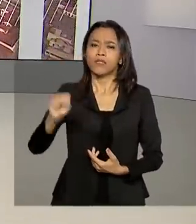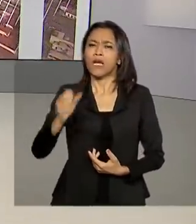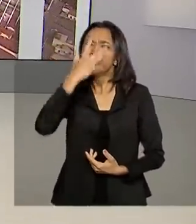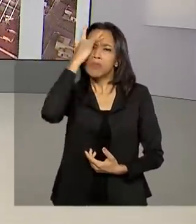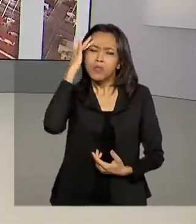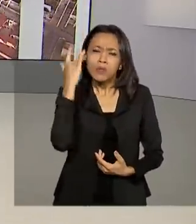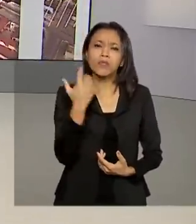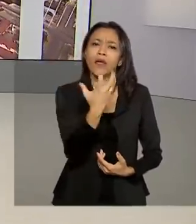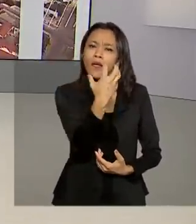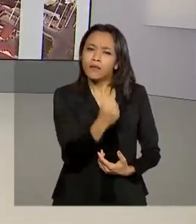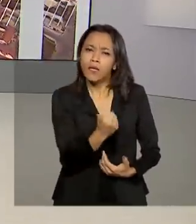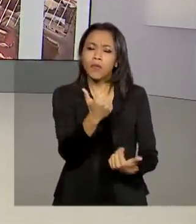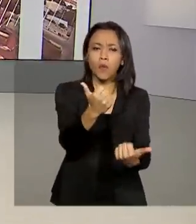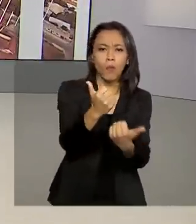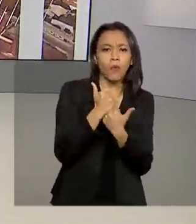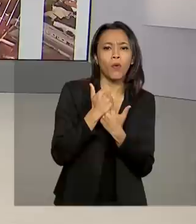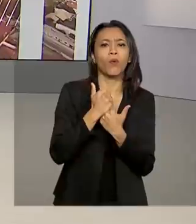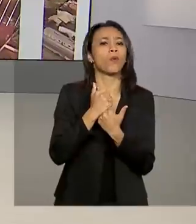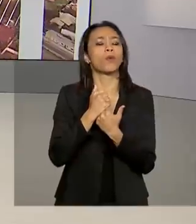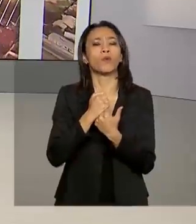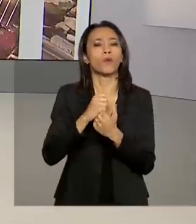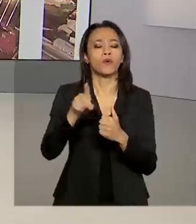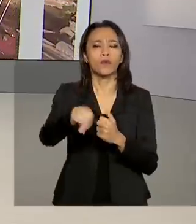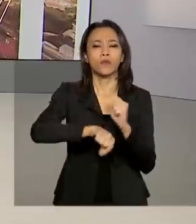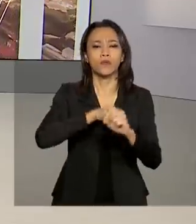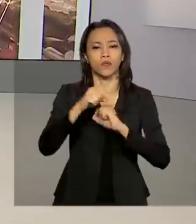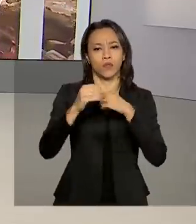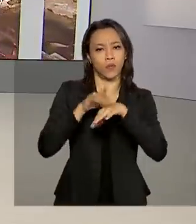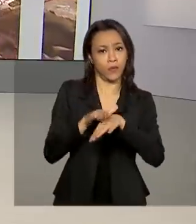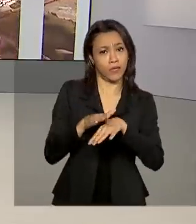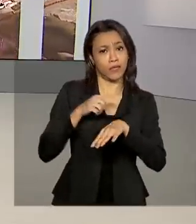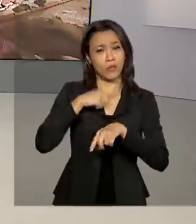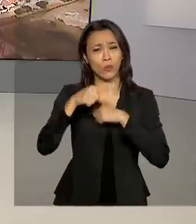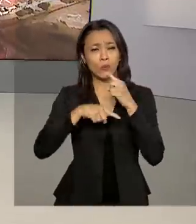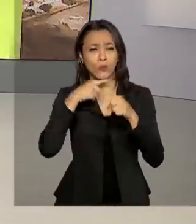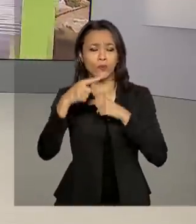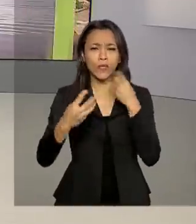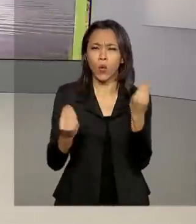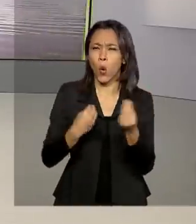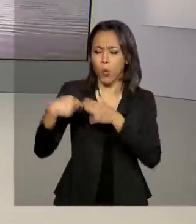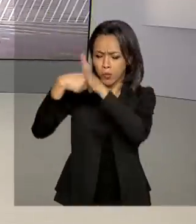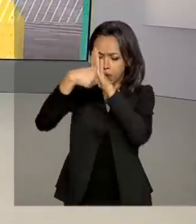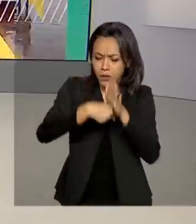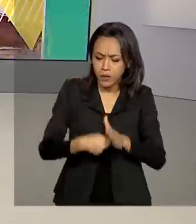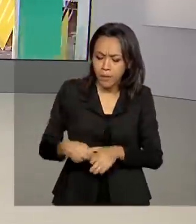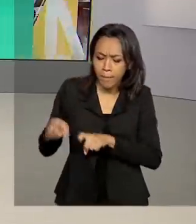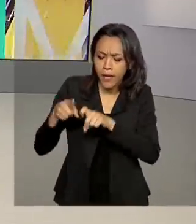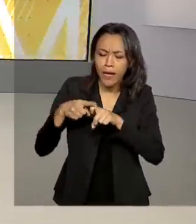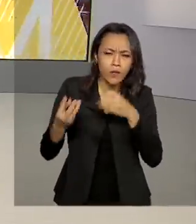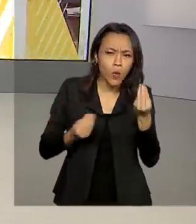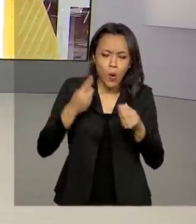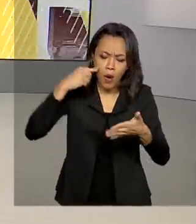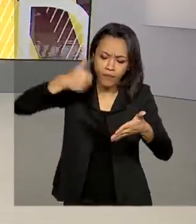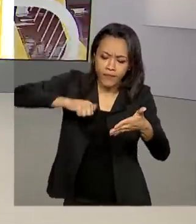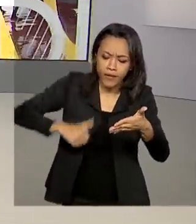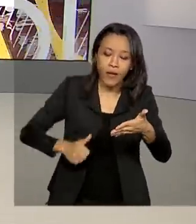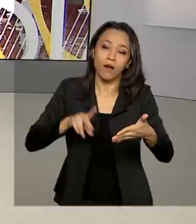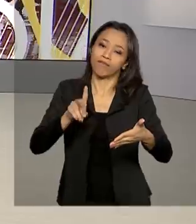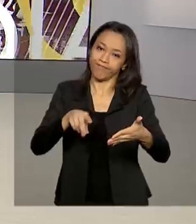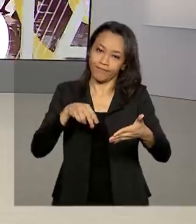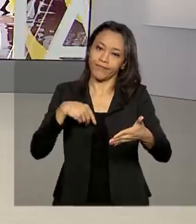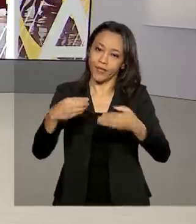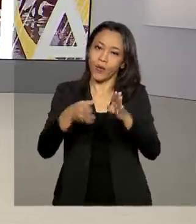ou precisa do auxílio doença tem dúvidas sobre a realização das perícias. A orientação é buscar os canais de